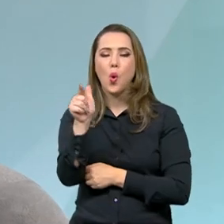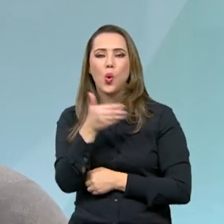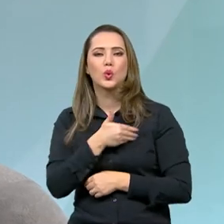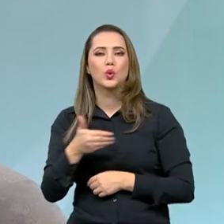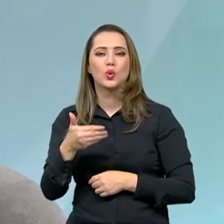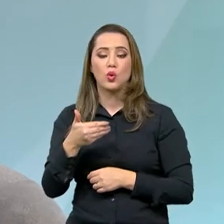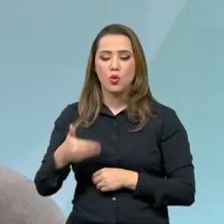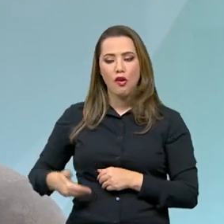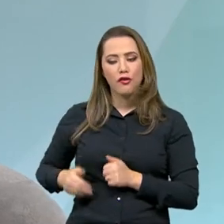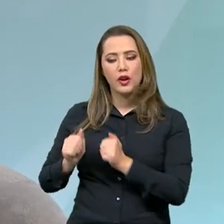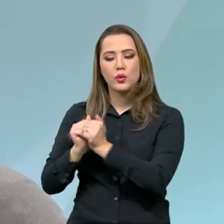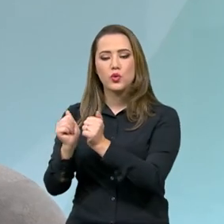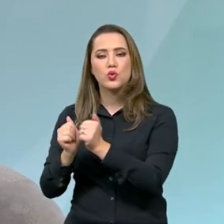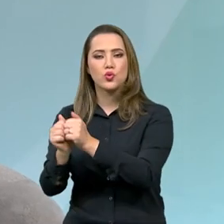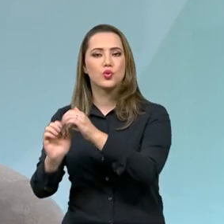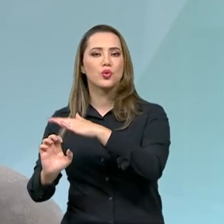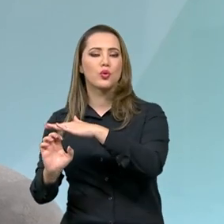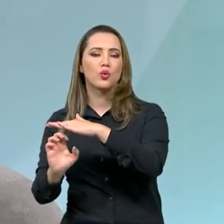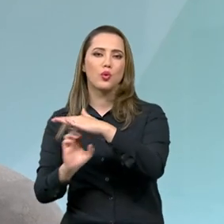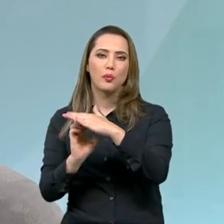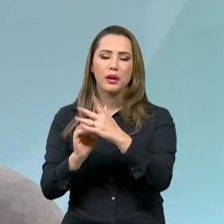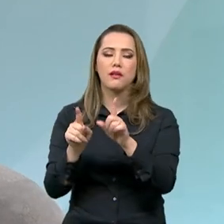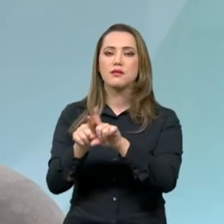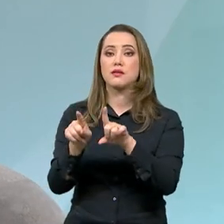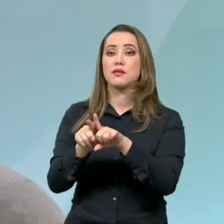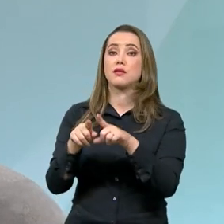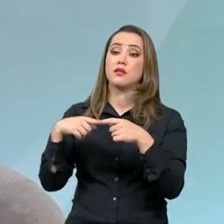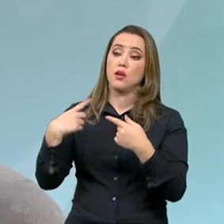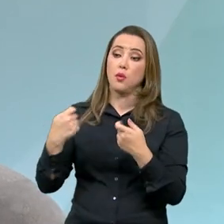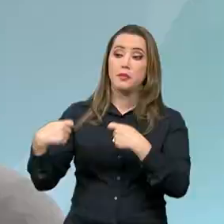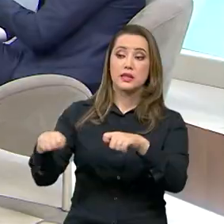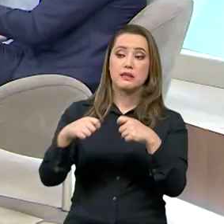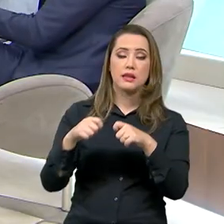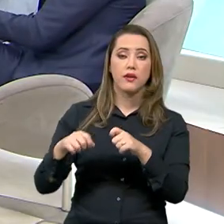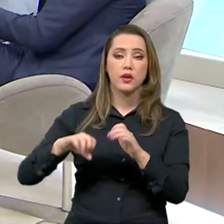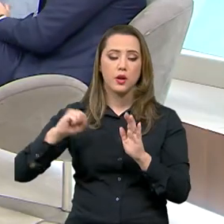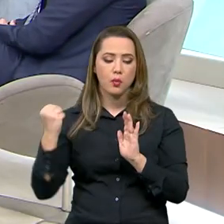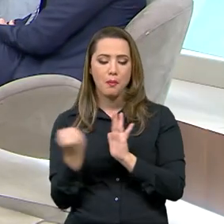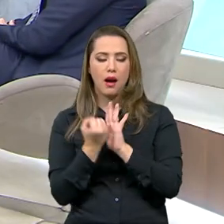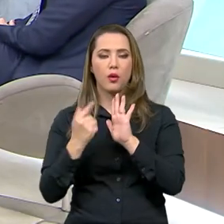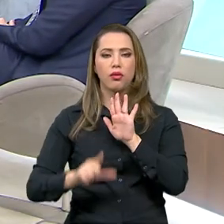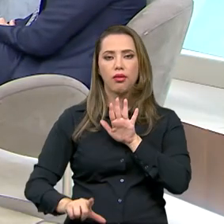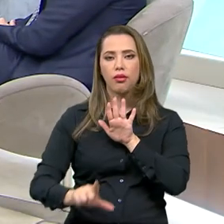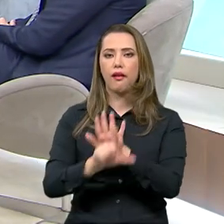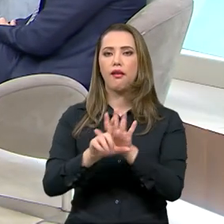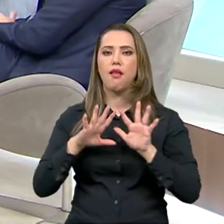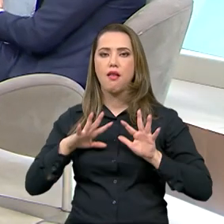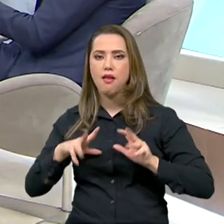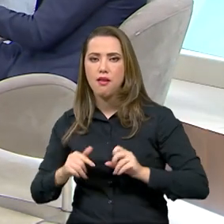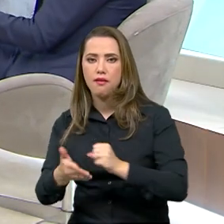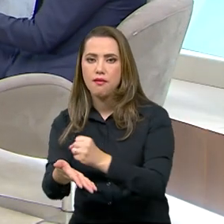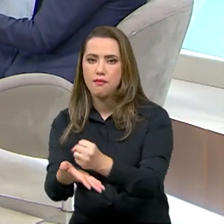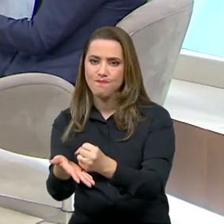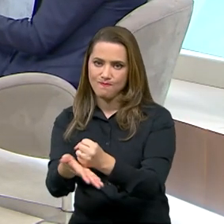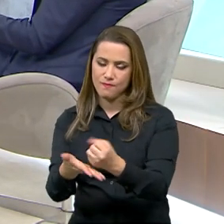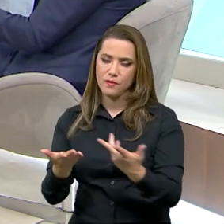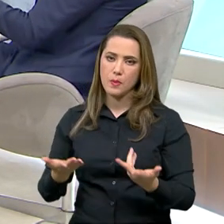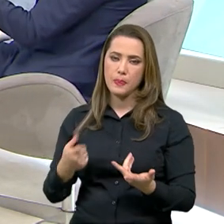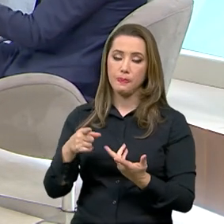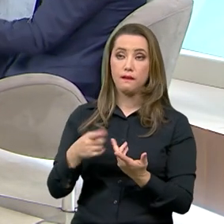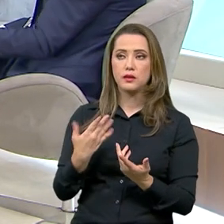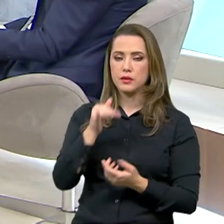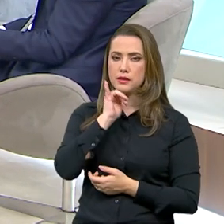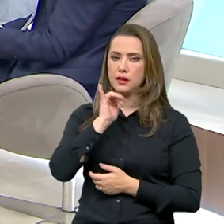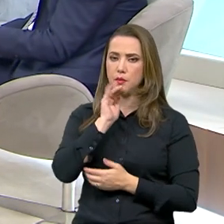orçamentário. E para isso, precisava de uma reformulação da legislação. É isso que o marco regulatório do saneamento vem fazer quando ele, por exemplo, acaba